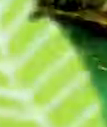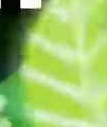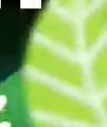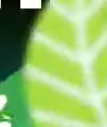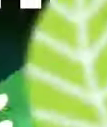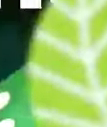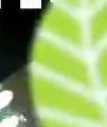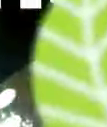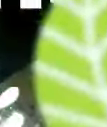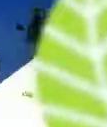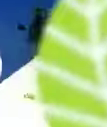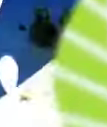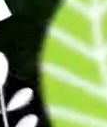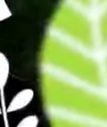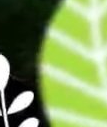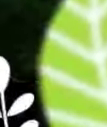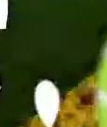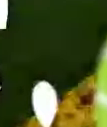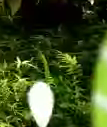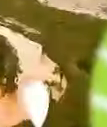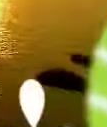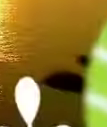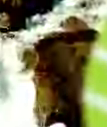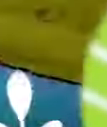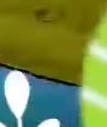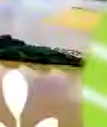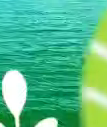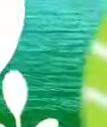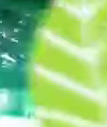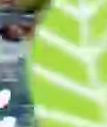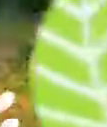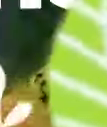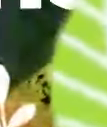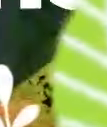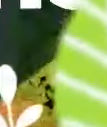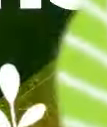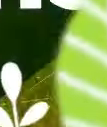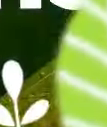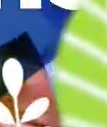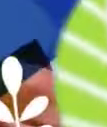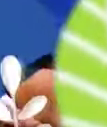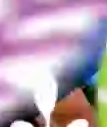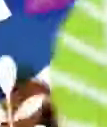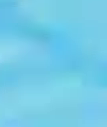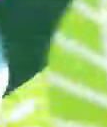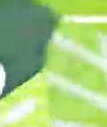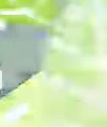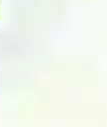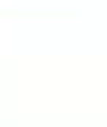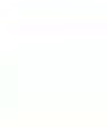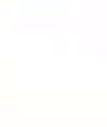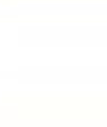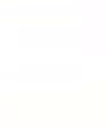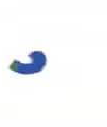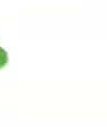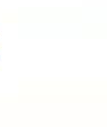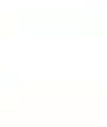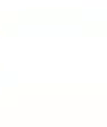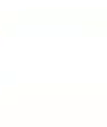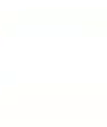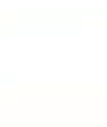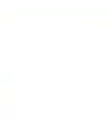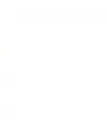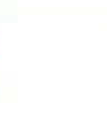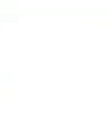O Tocantins, que você não vê, o Tocantins, que você não vê, você vê